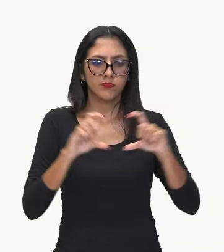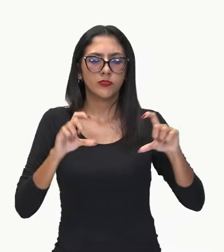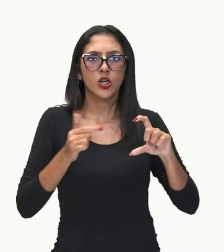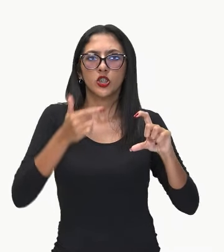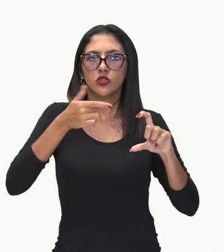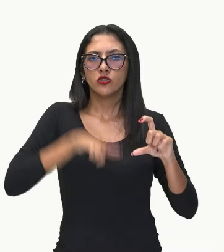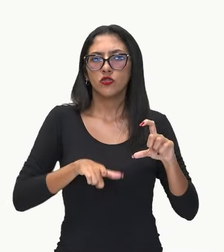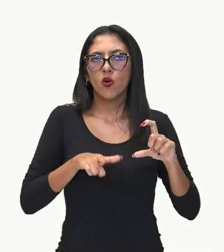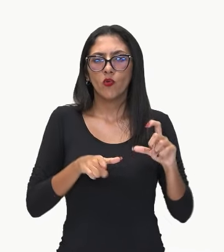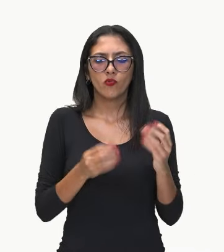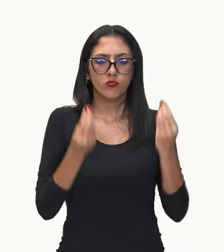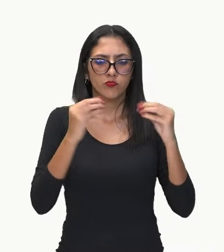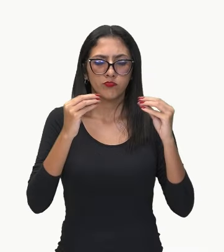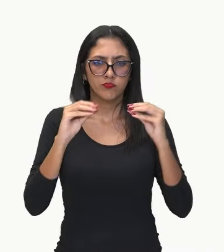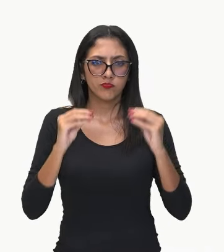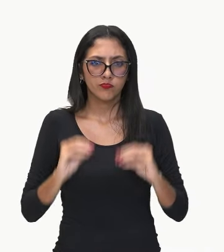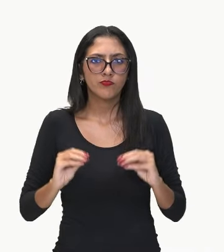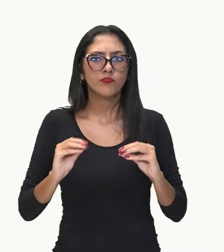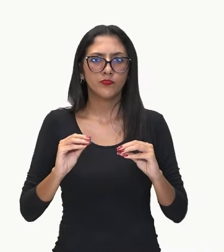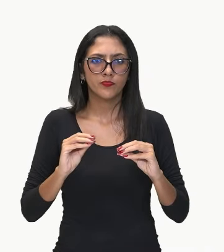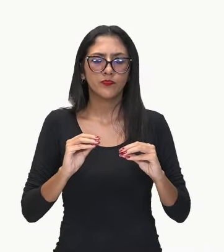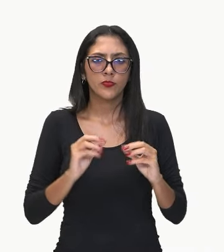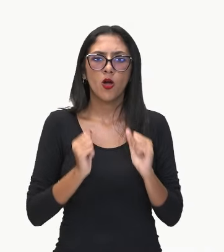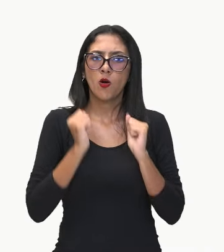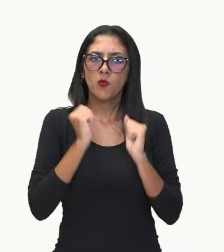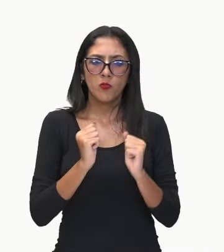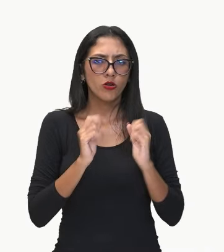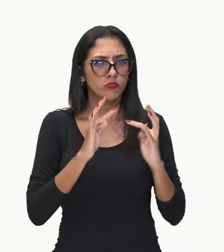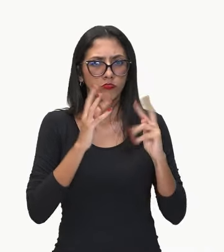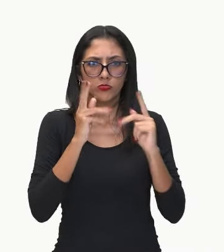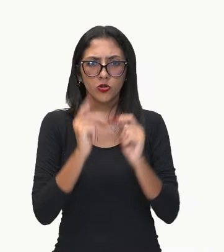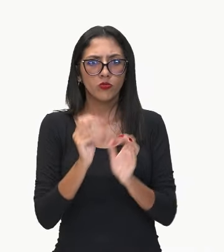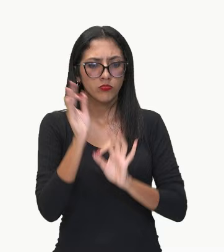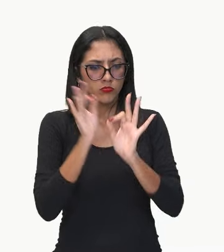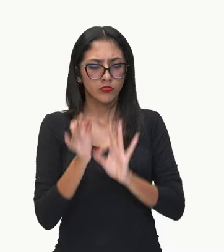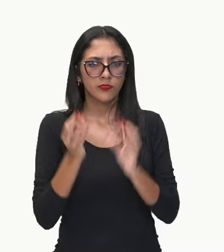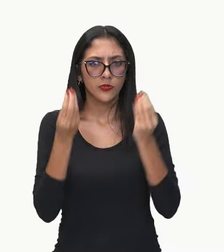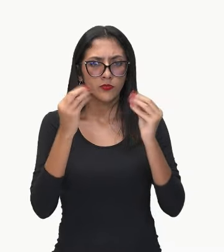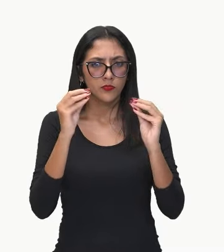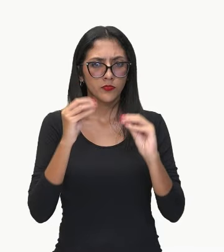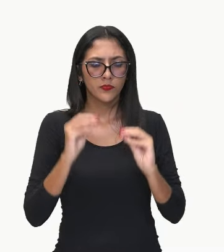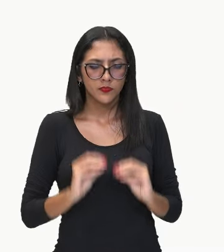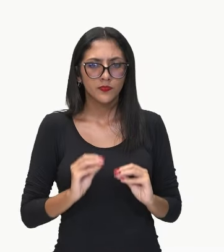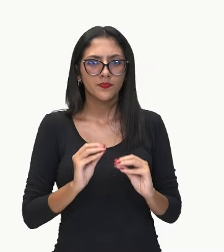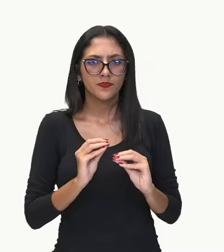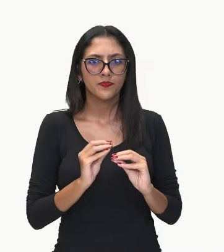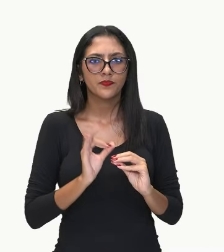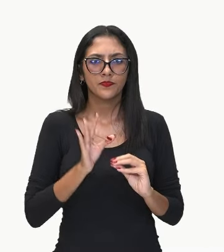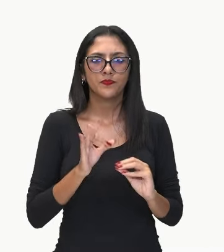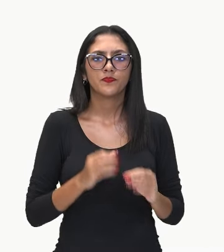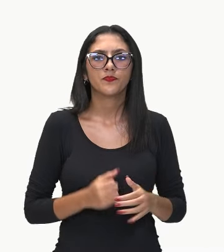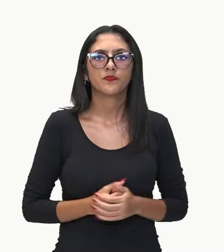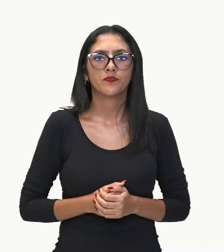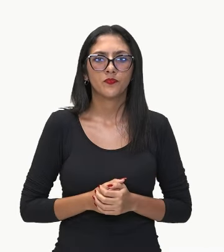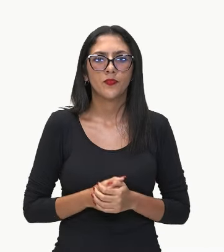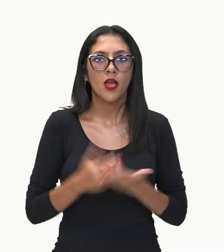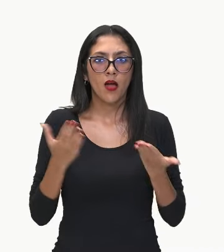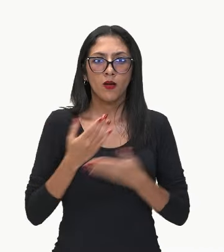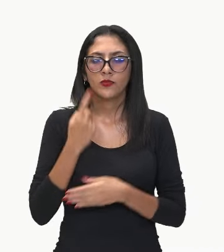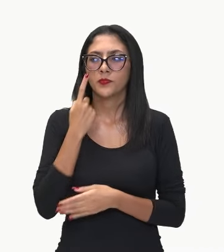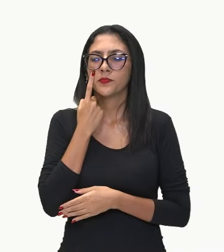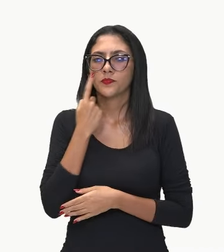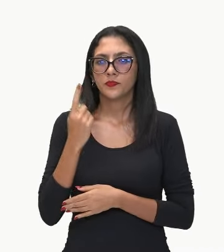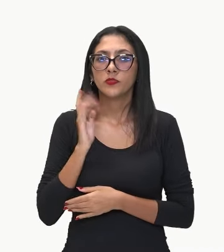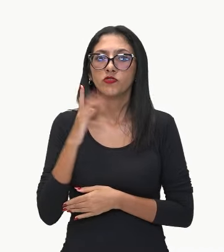e vai sair repetindo. Pode repetir sem medo. Ok? Agora sim, chegamos